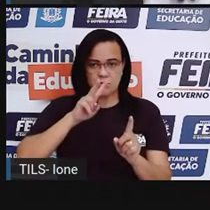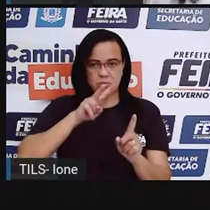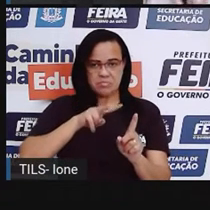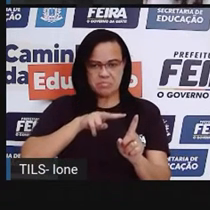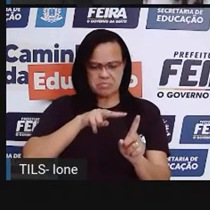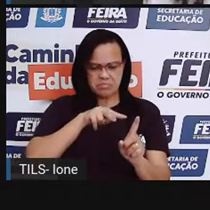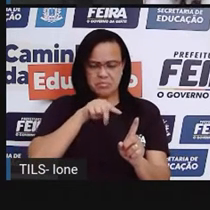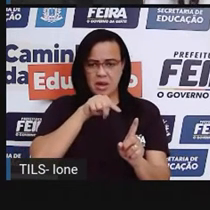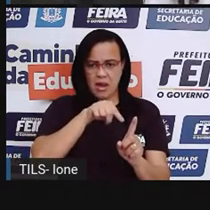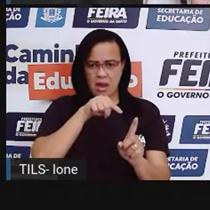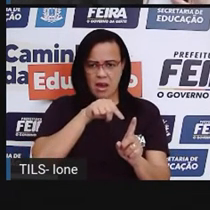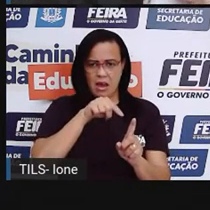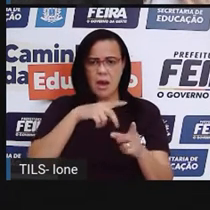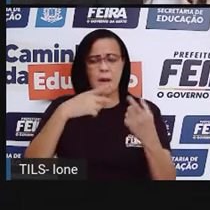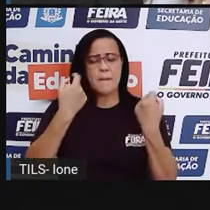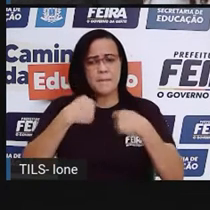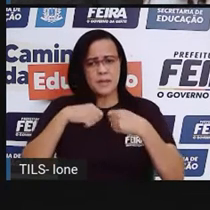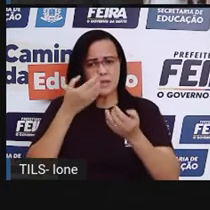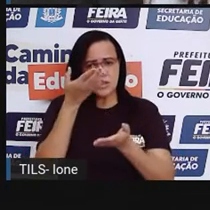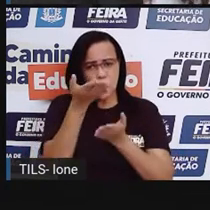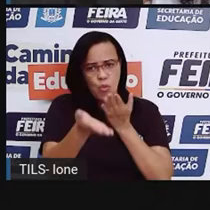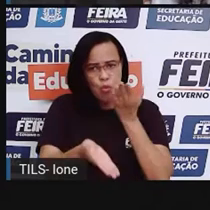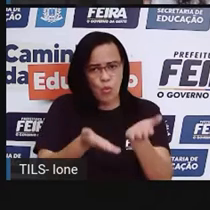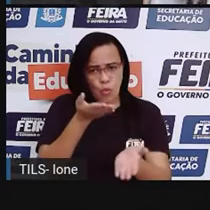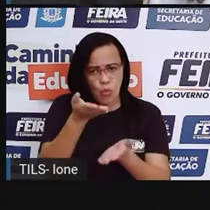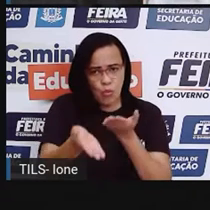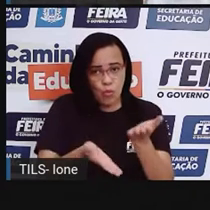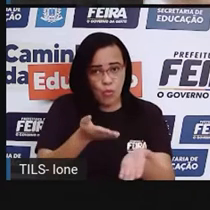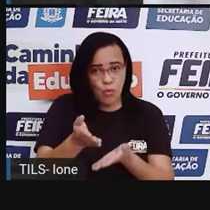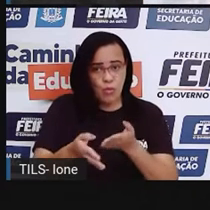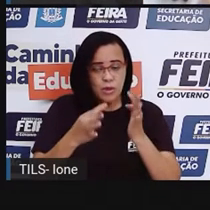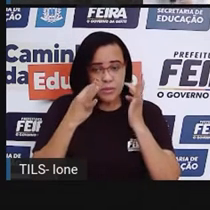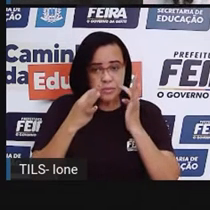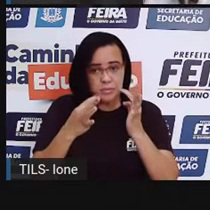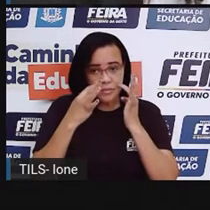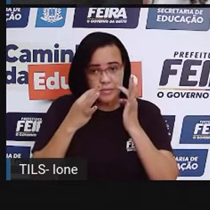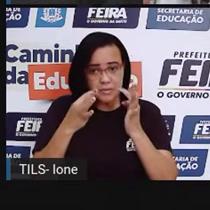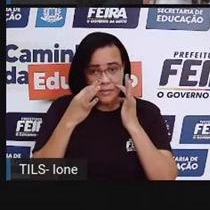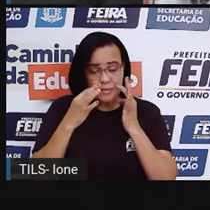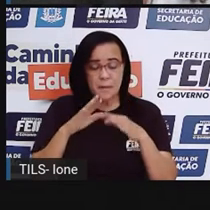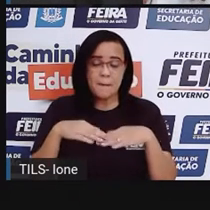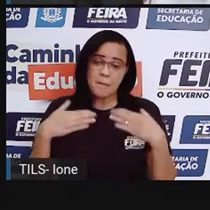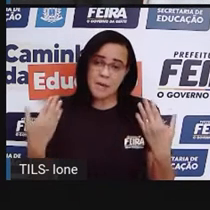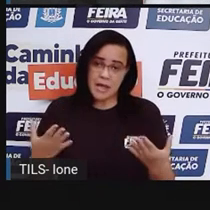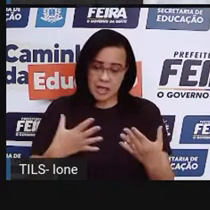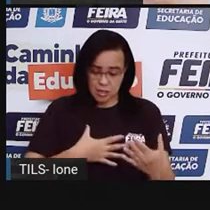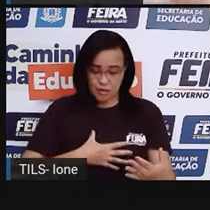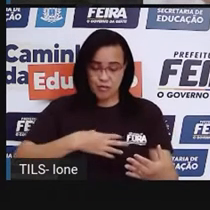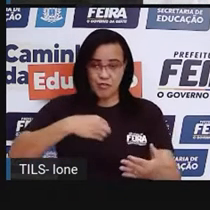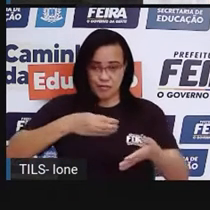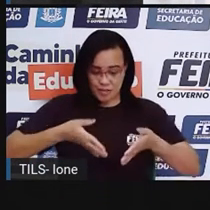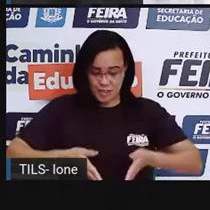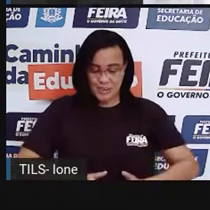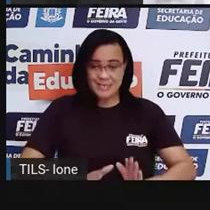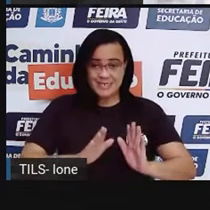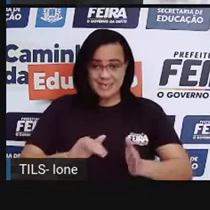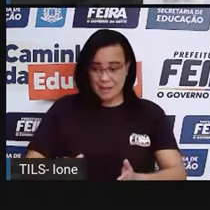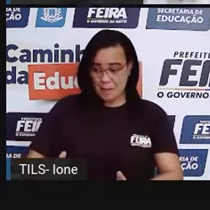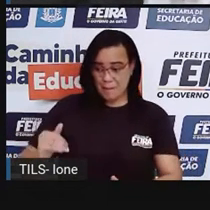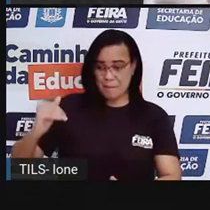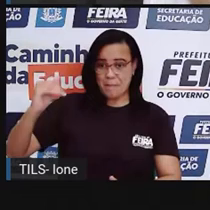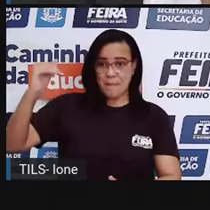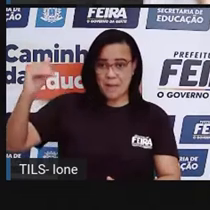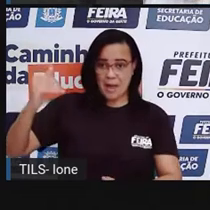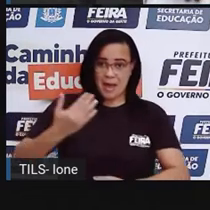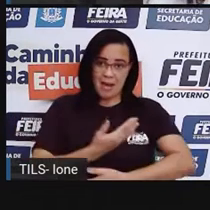todo o acolhimento para que o bebezinho, ele cresça na barriga e ele consiga se desenvolver bem. Para que quando ele venha a